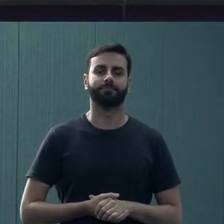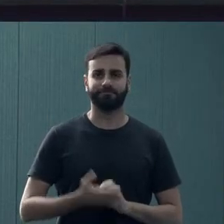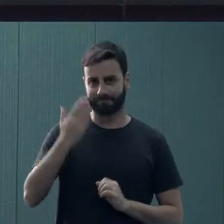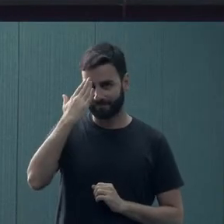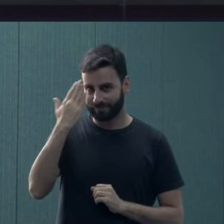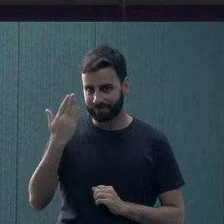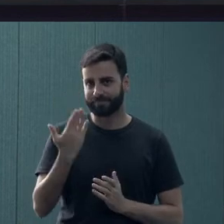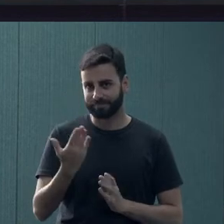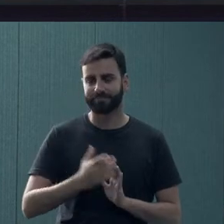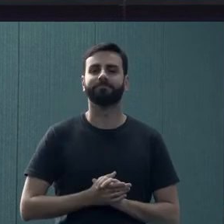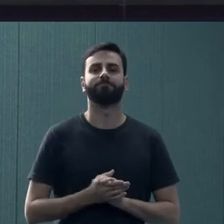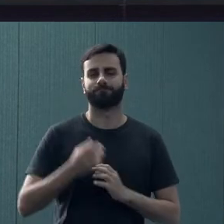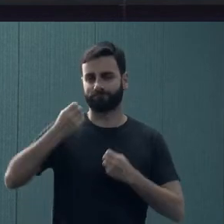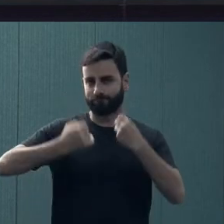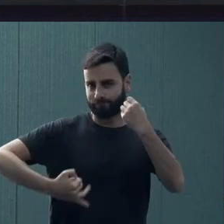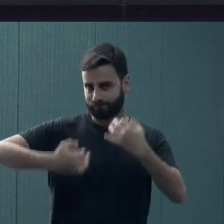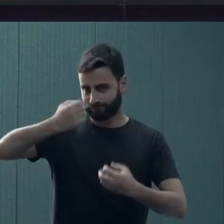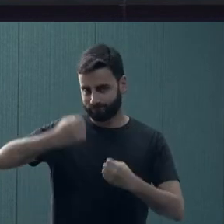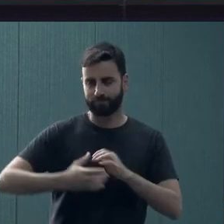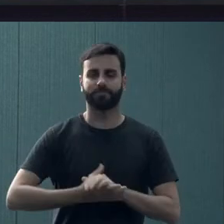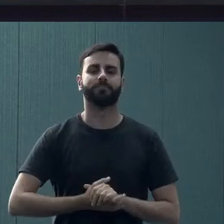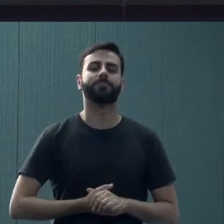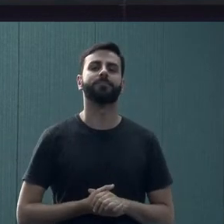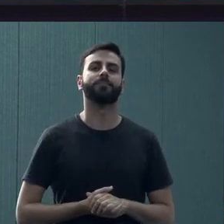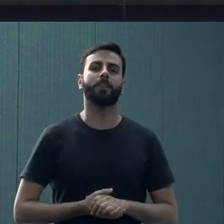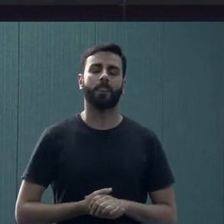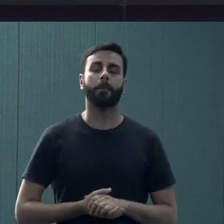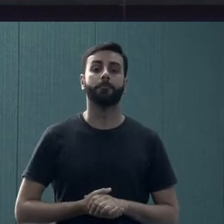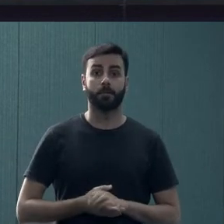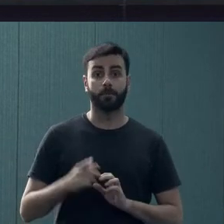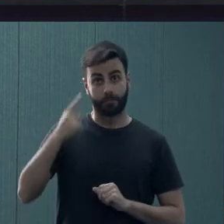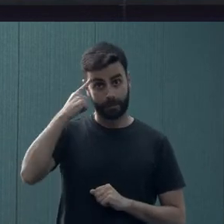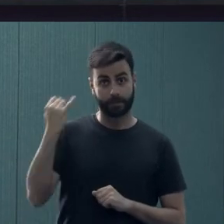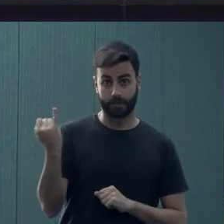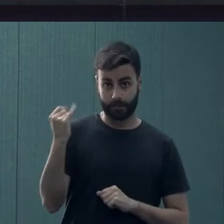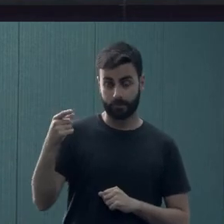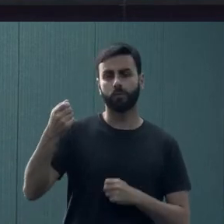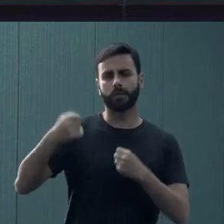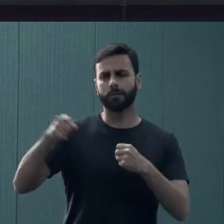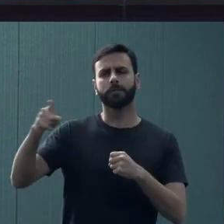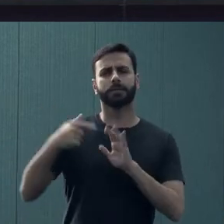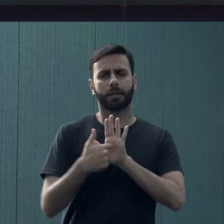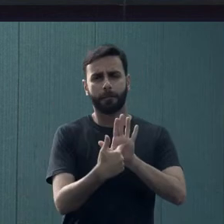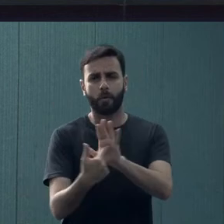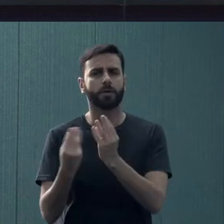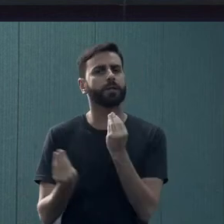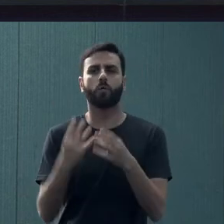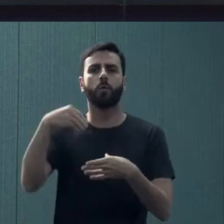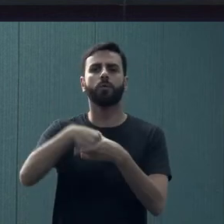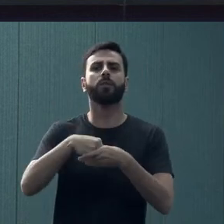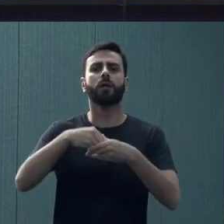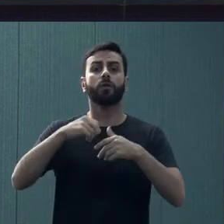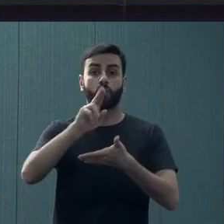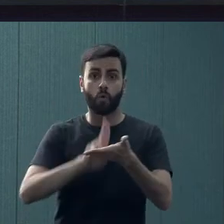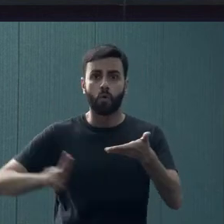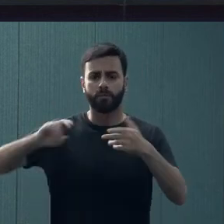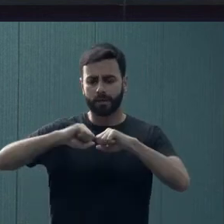Obrigada, Felipe, por sua explanação. acho importantíssimo esse panorama que você dá para